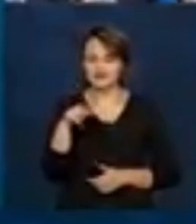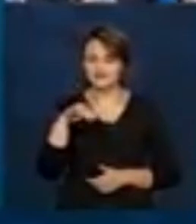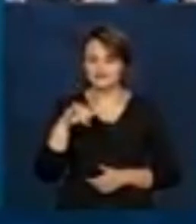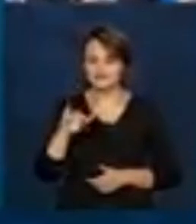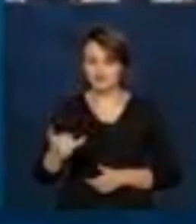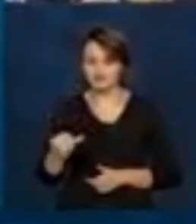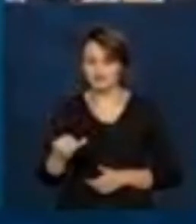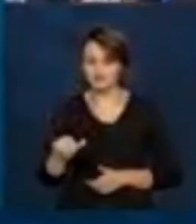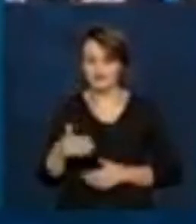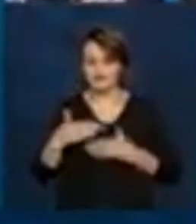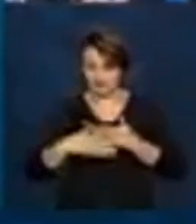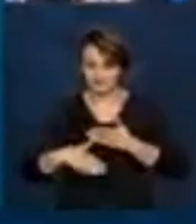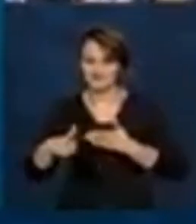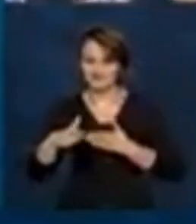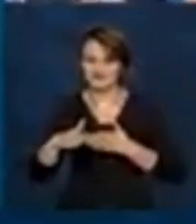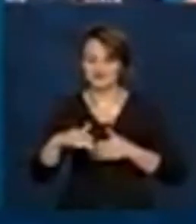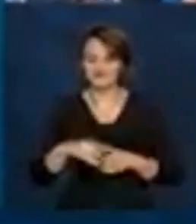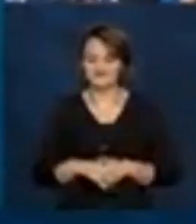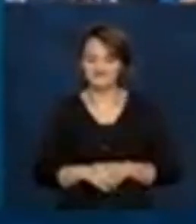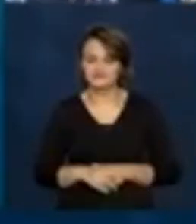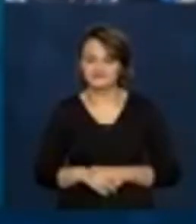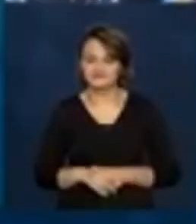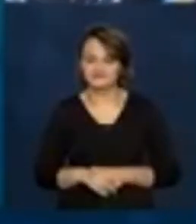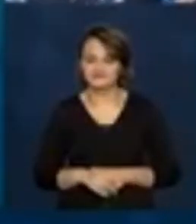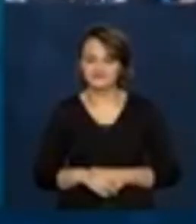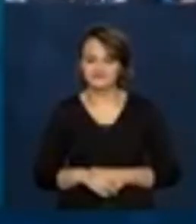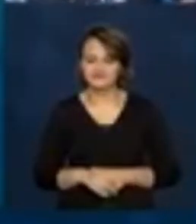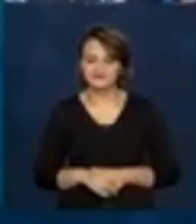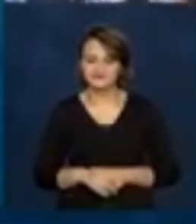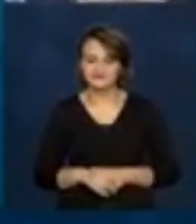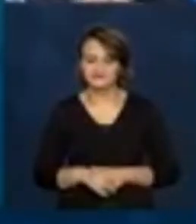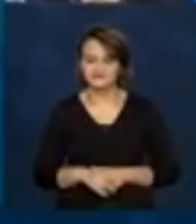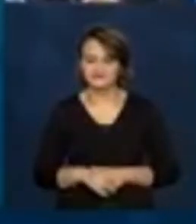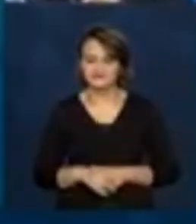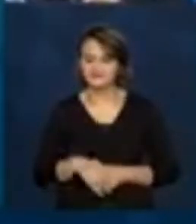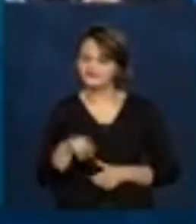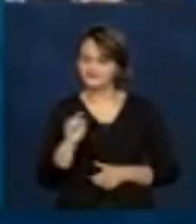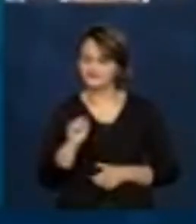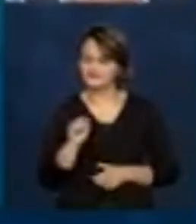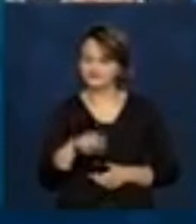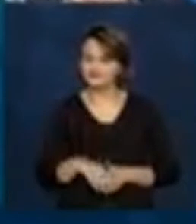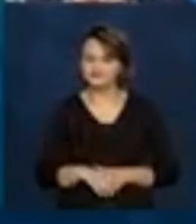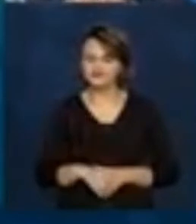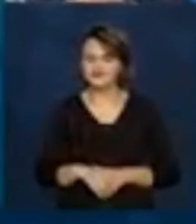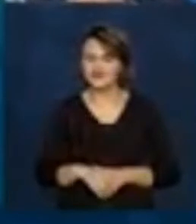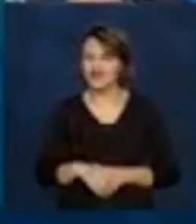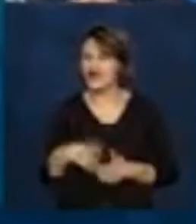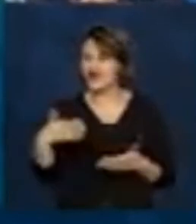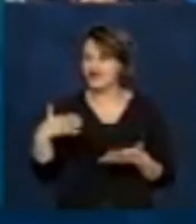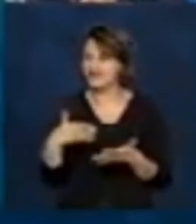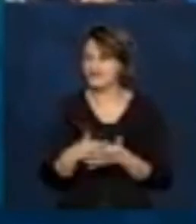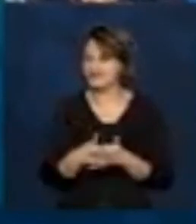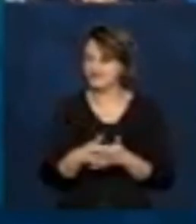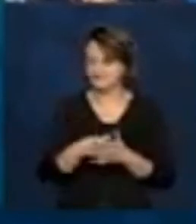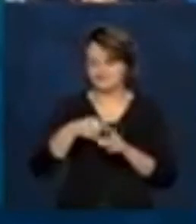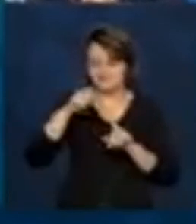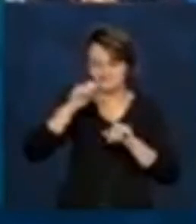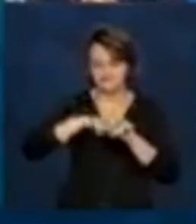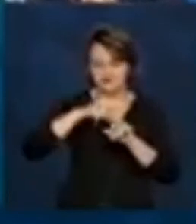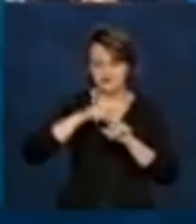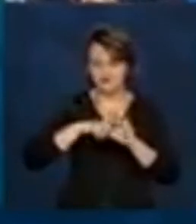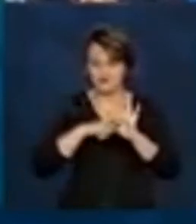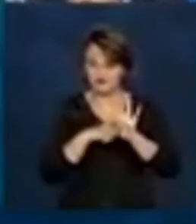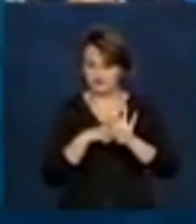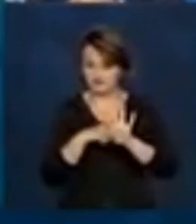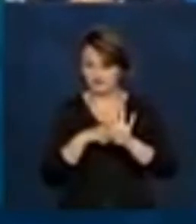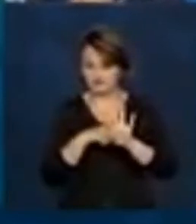emergencial, da extensão. Pode passar, por favor? Então, são até quatro parcelas mensais,